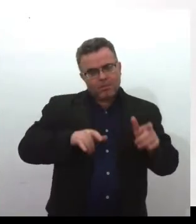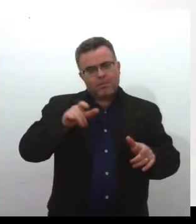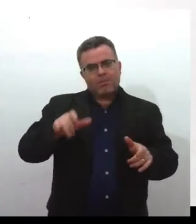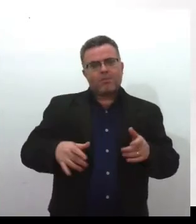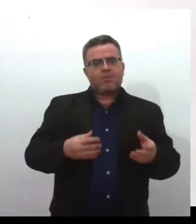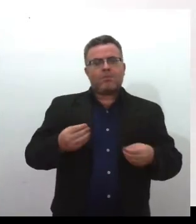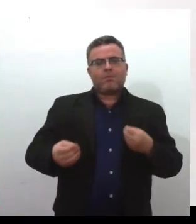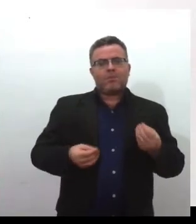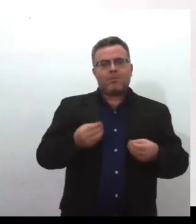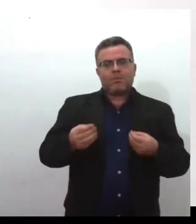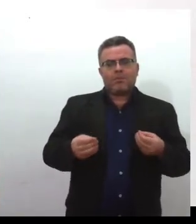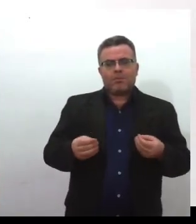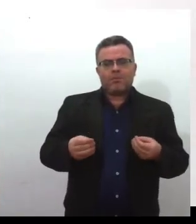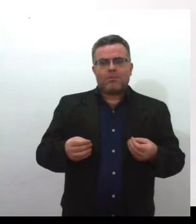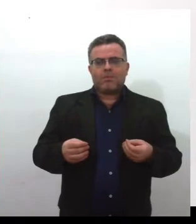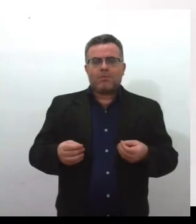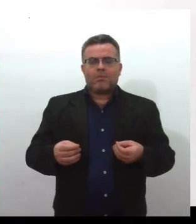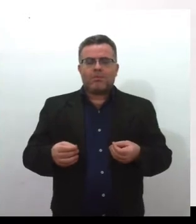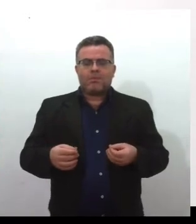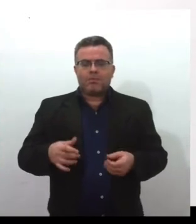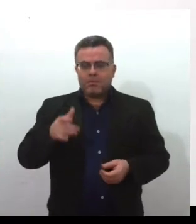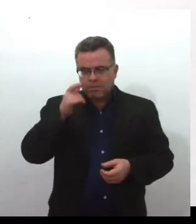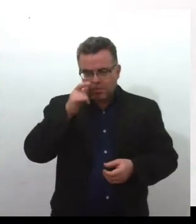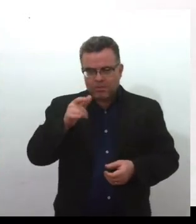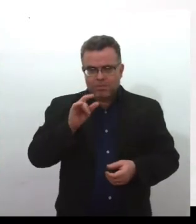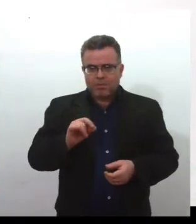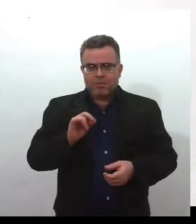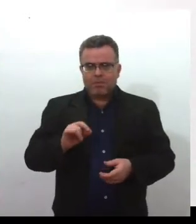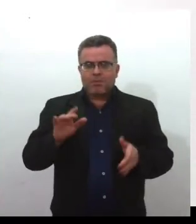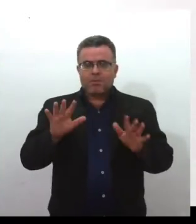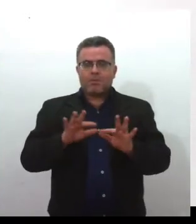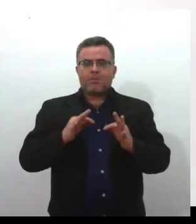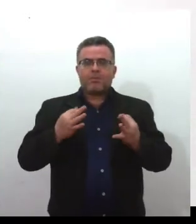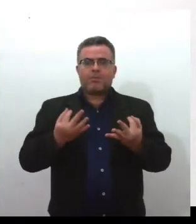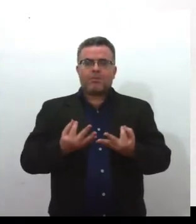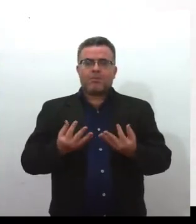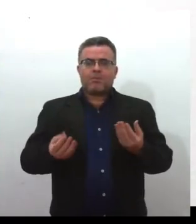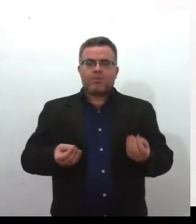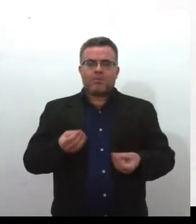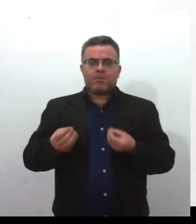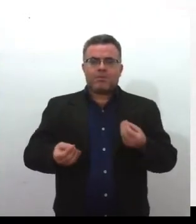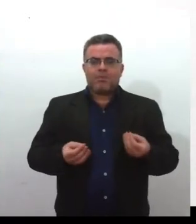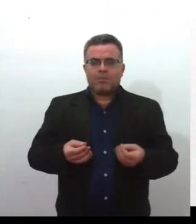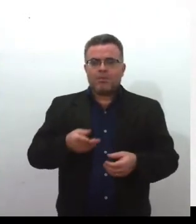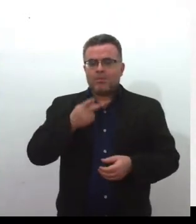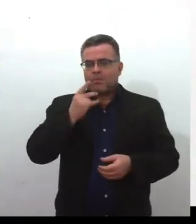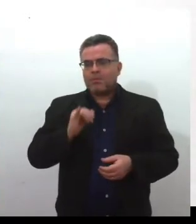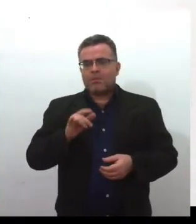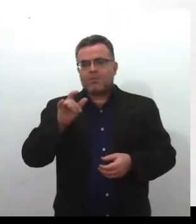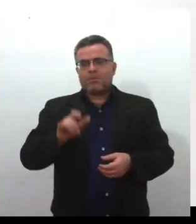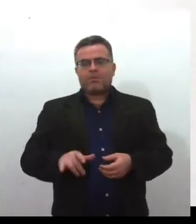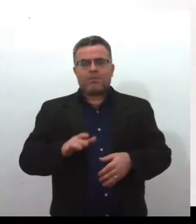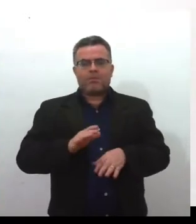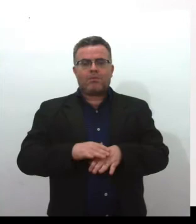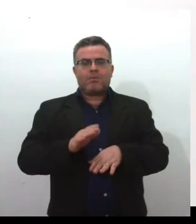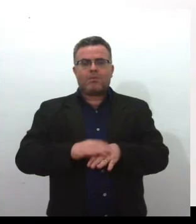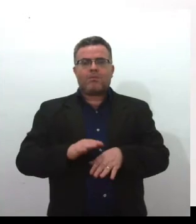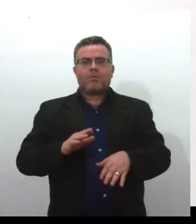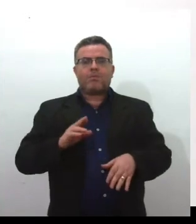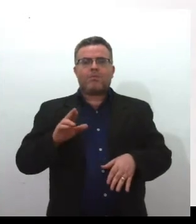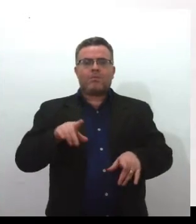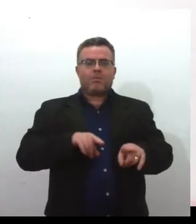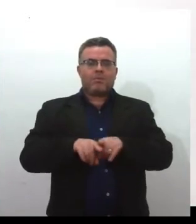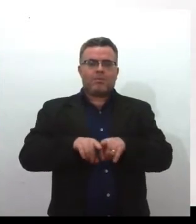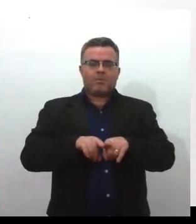é interessante. Ela nasce numa família de pai ativista, de irmãos